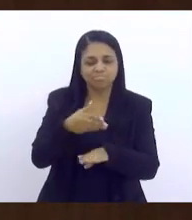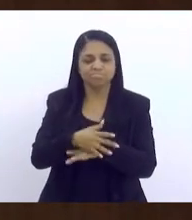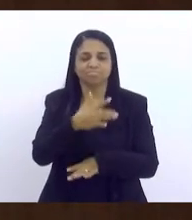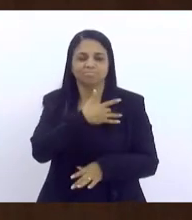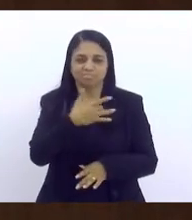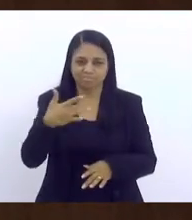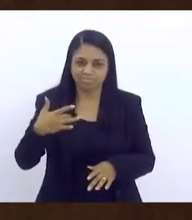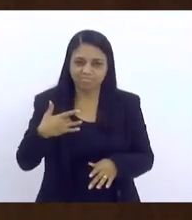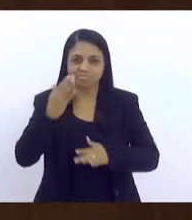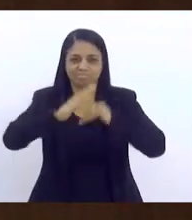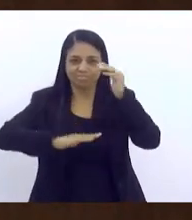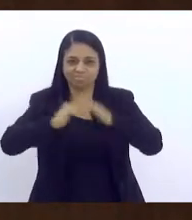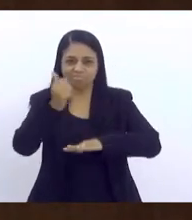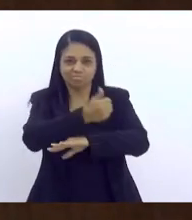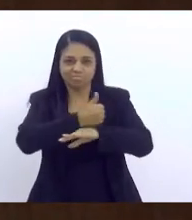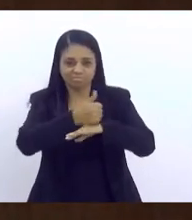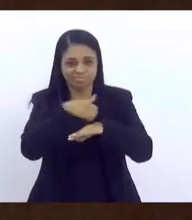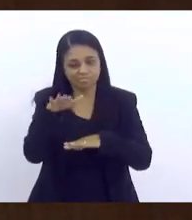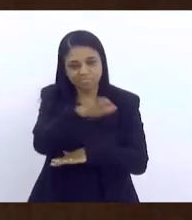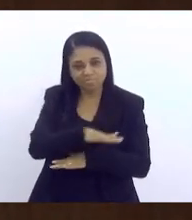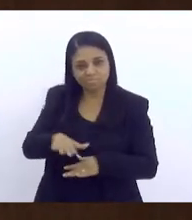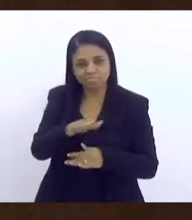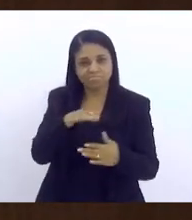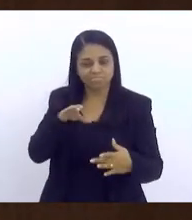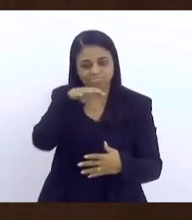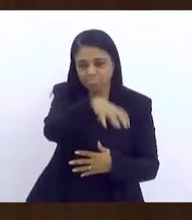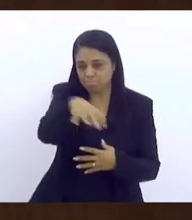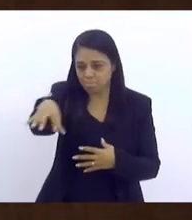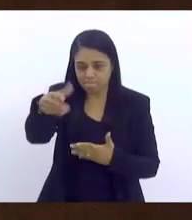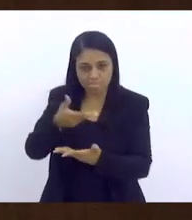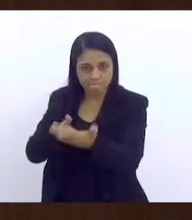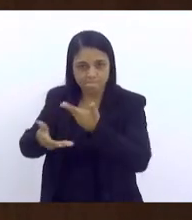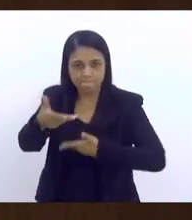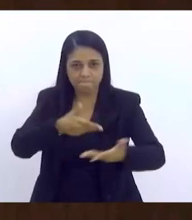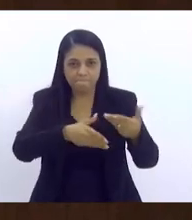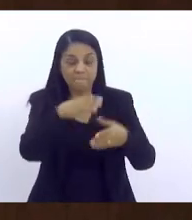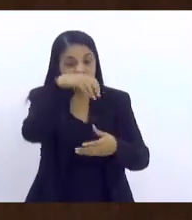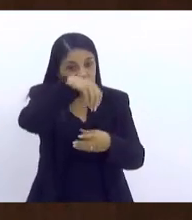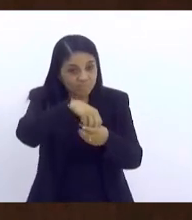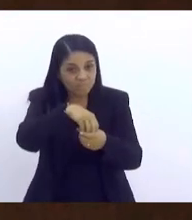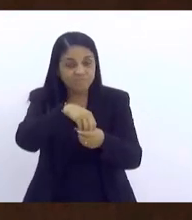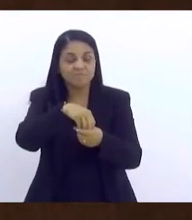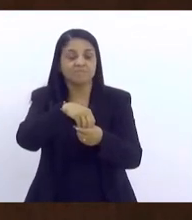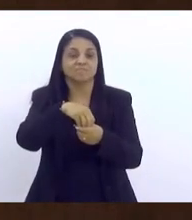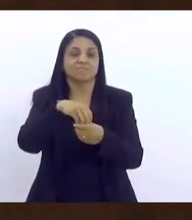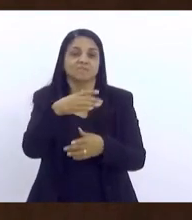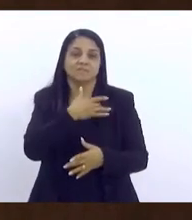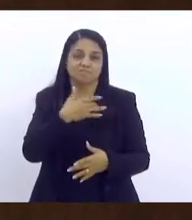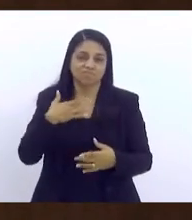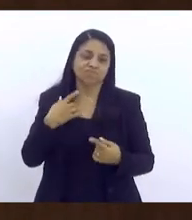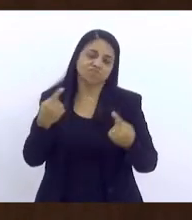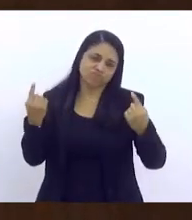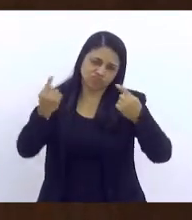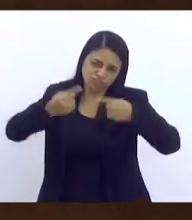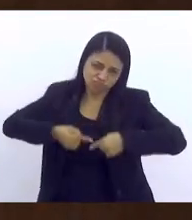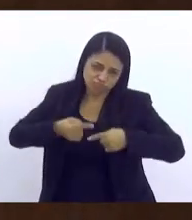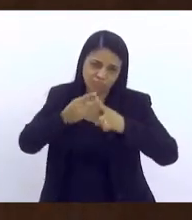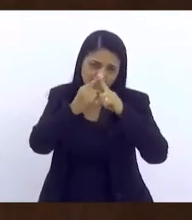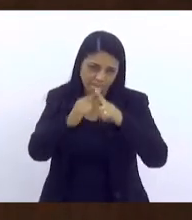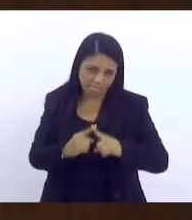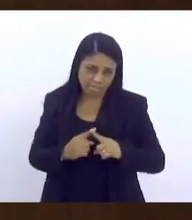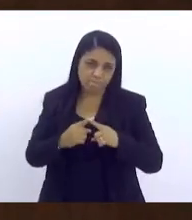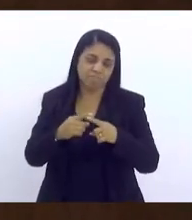profissionais de saúde nesse espaço intersetorial. Dentro da saúde, nós temos as nossas disputas internas. Então,